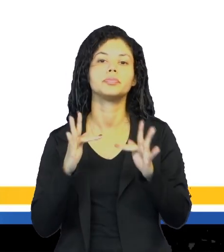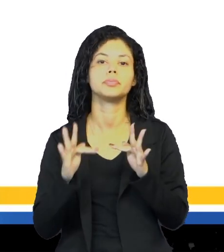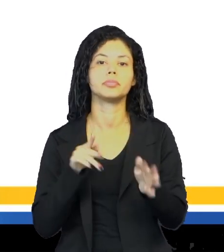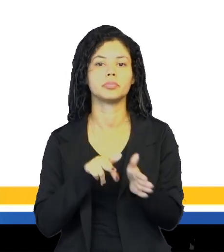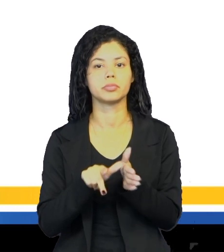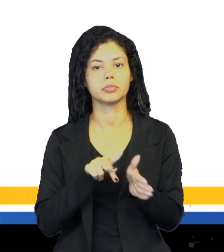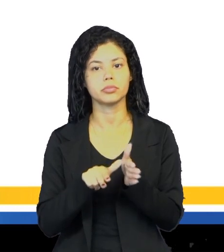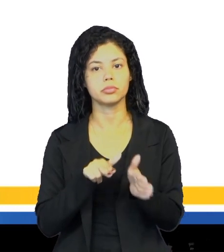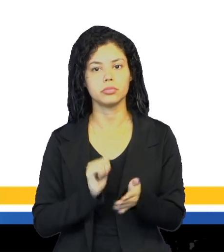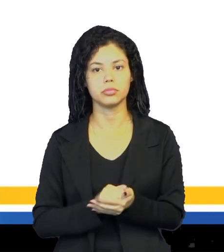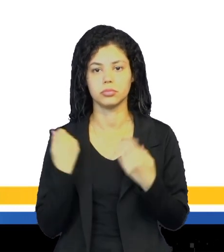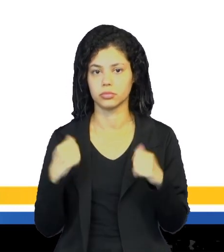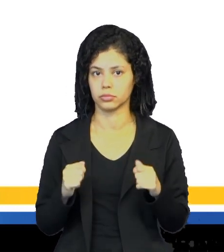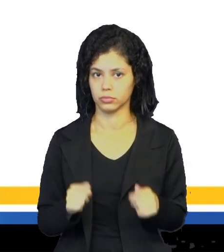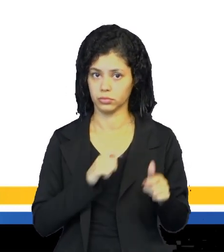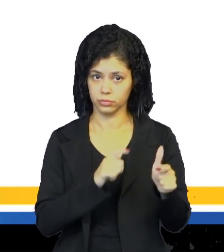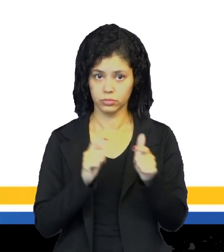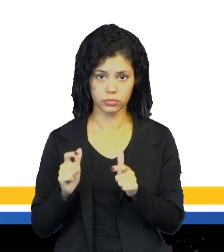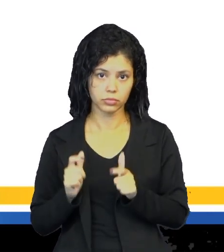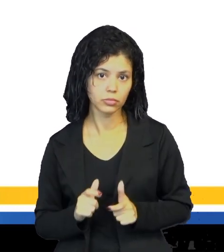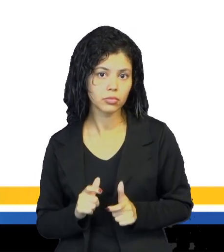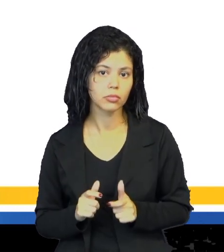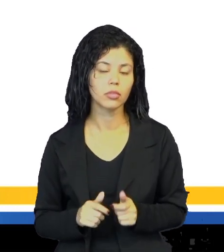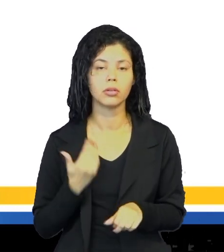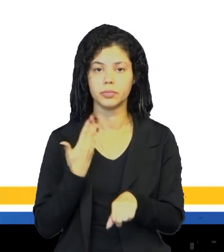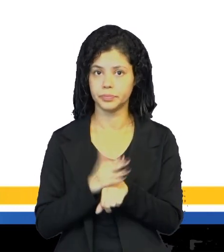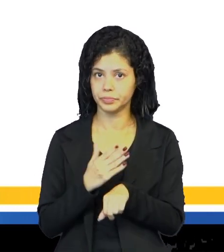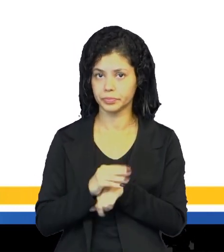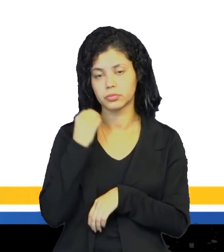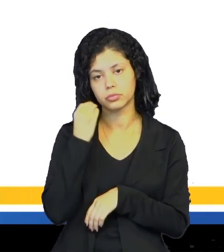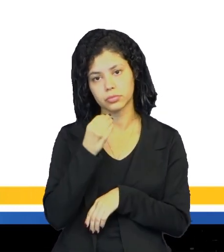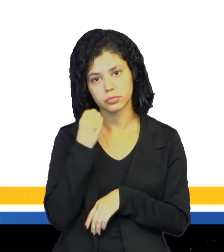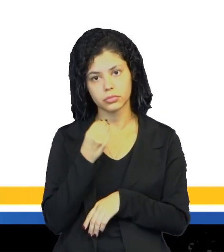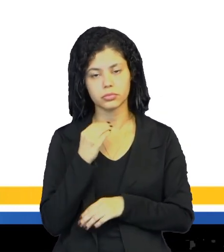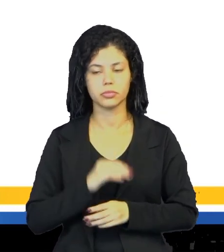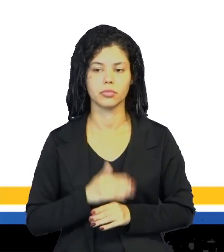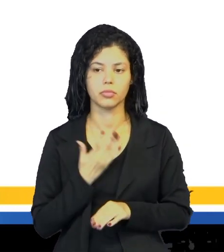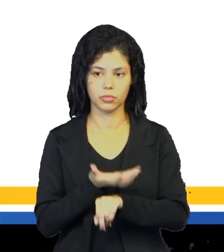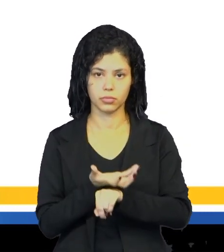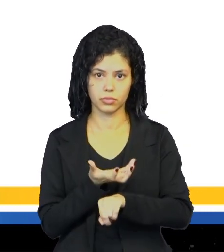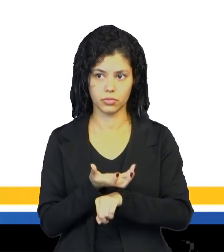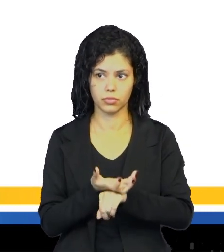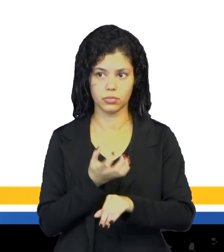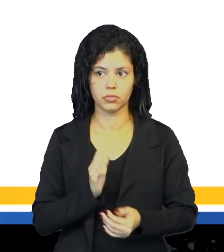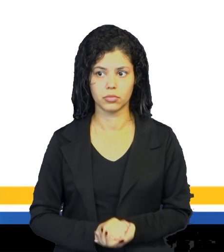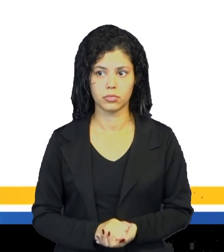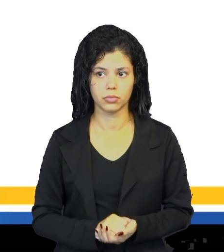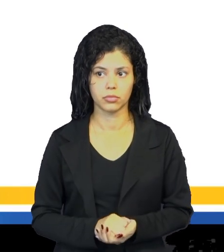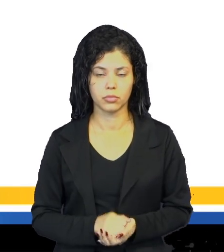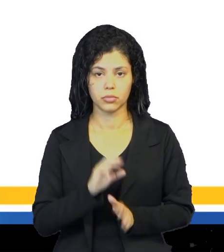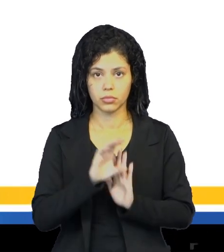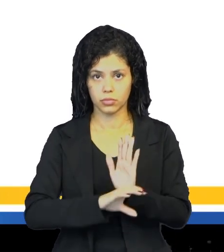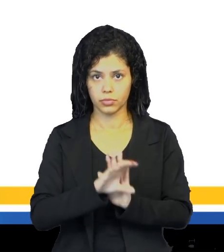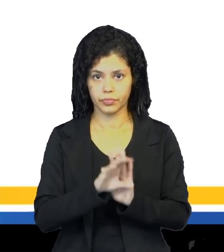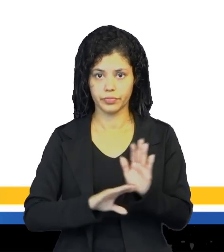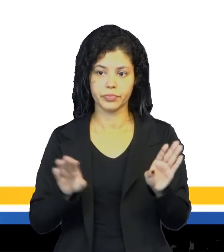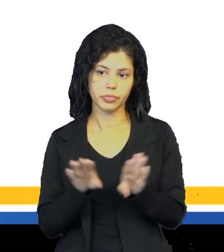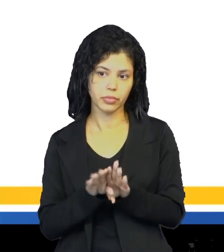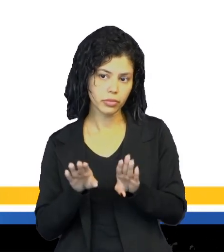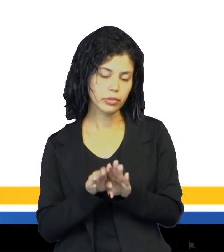biologia. Que precisam desses experimentos para trabalhar a parte prática da disciplina, né. E do conteúdo.